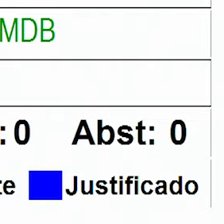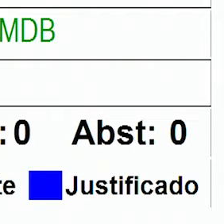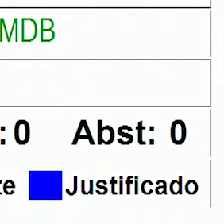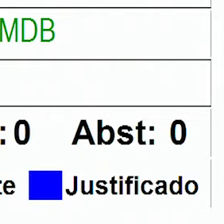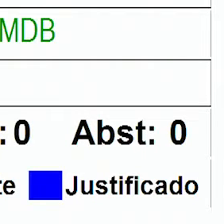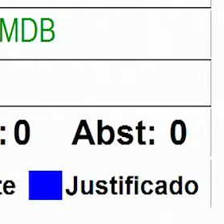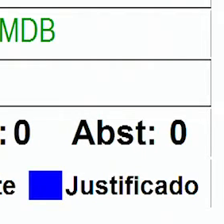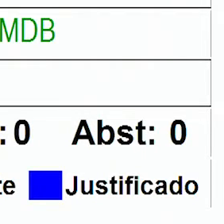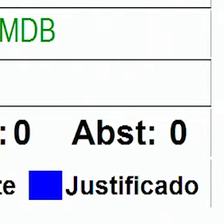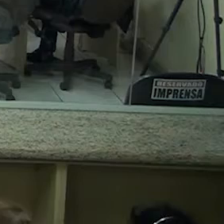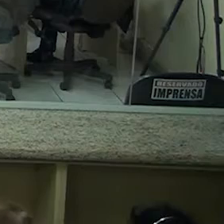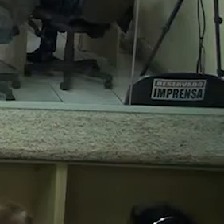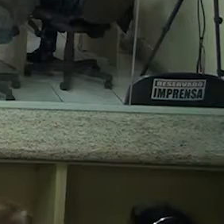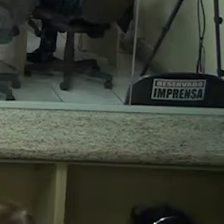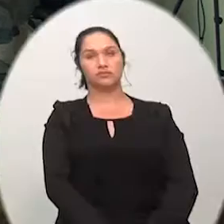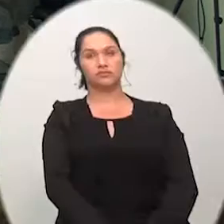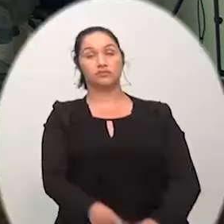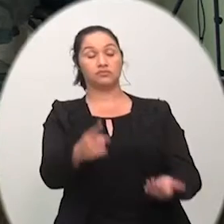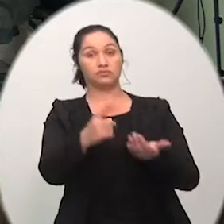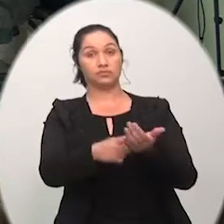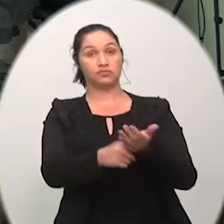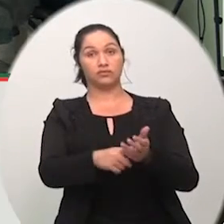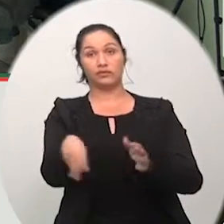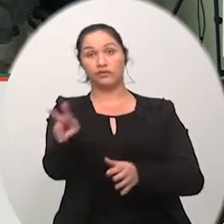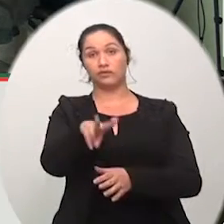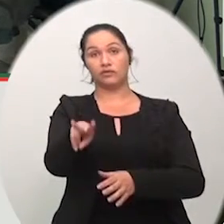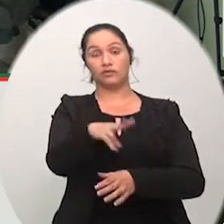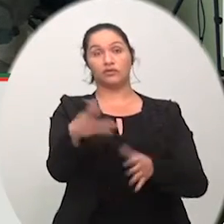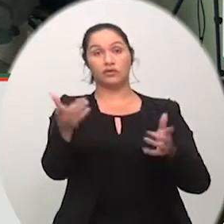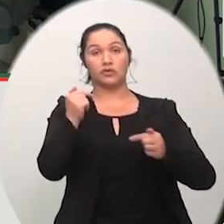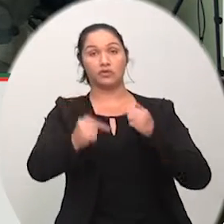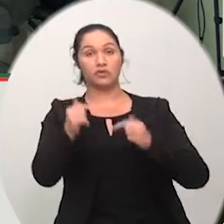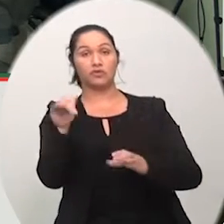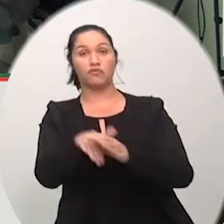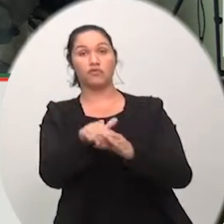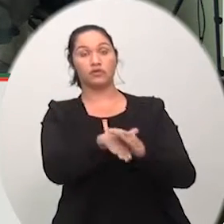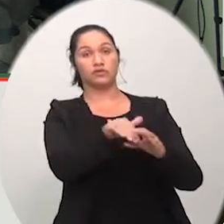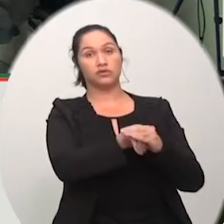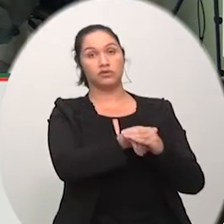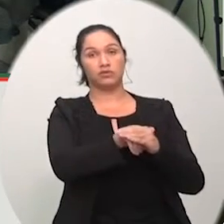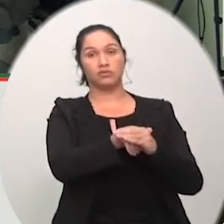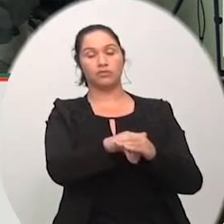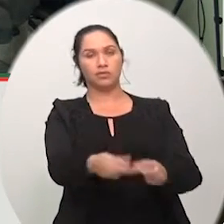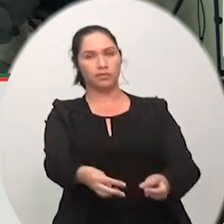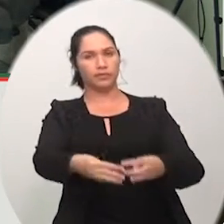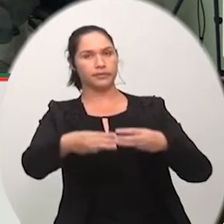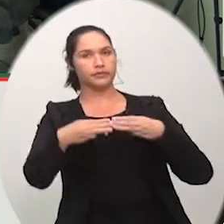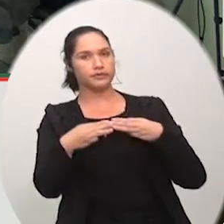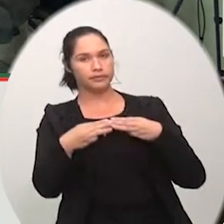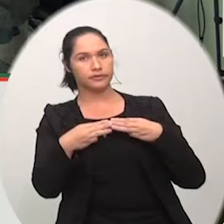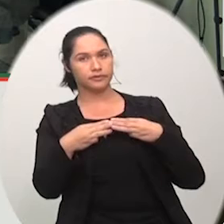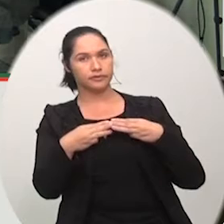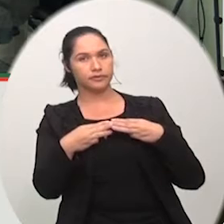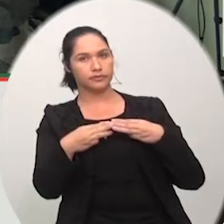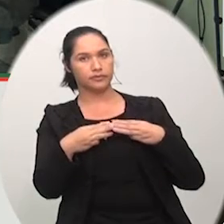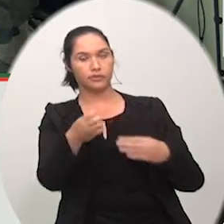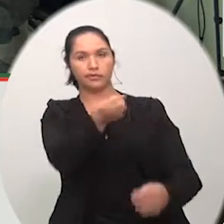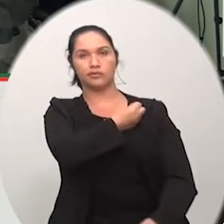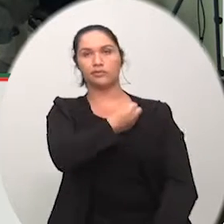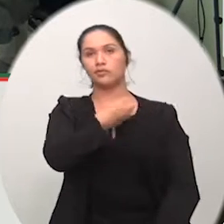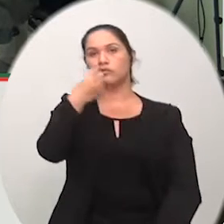conforme acordo entre os vereadores em única discussão em única votação a moção número